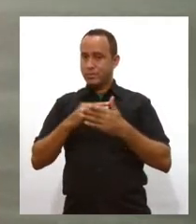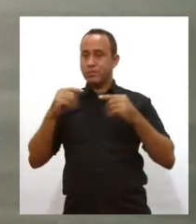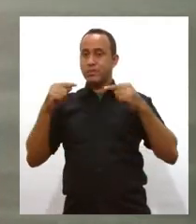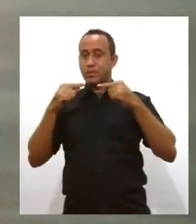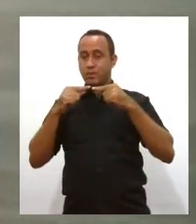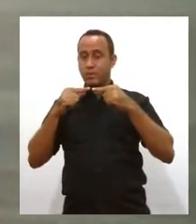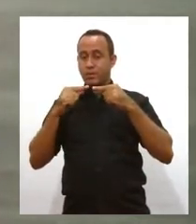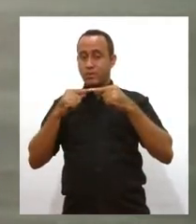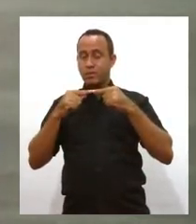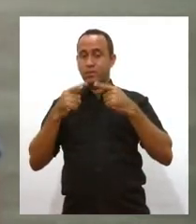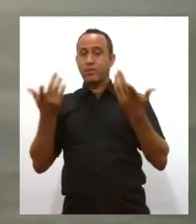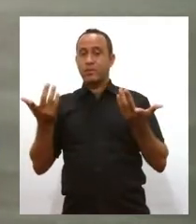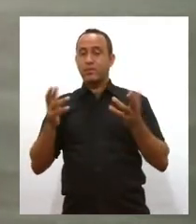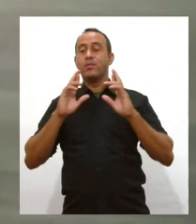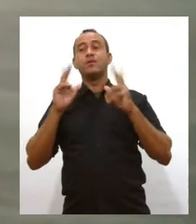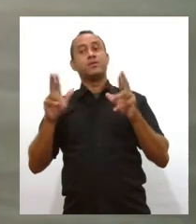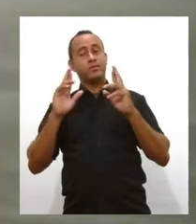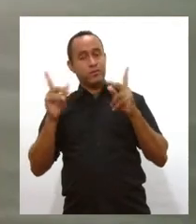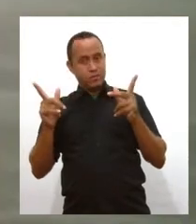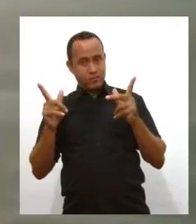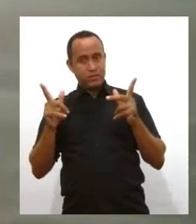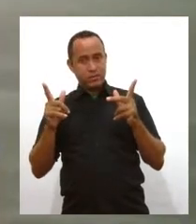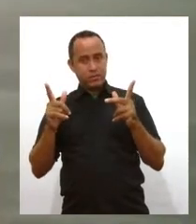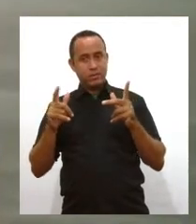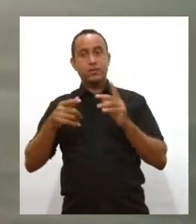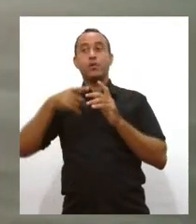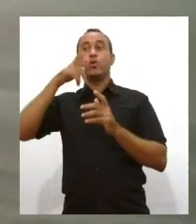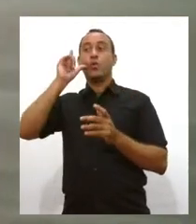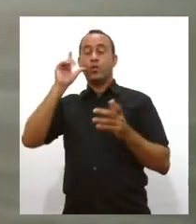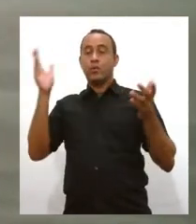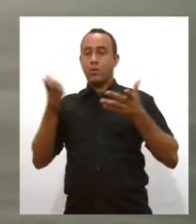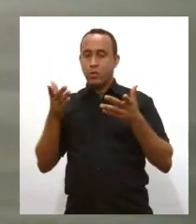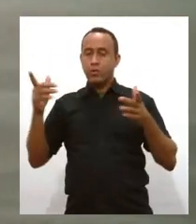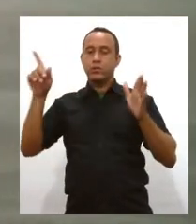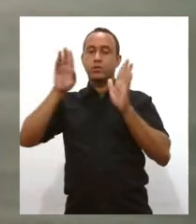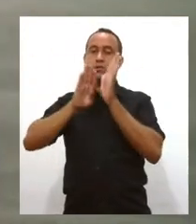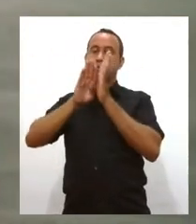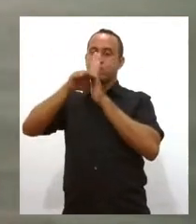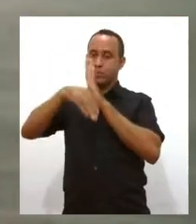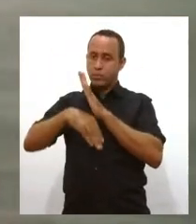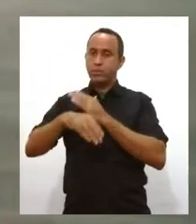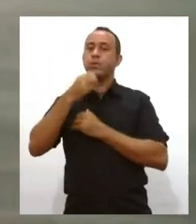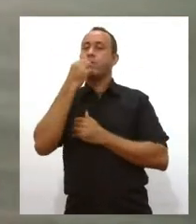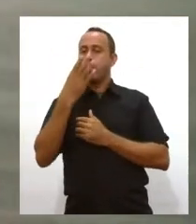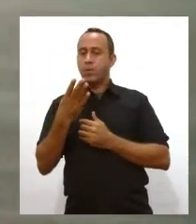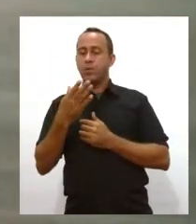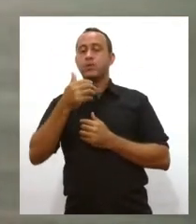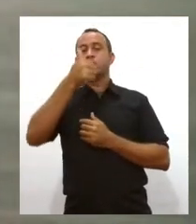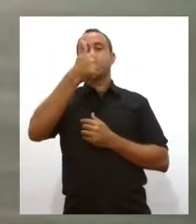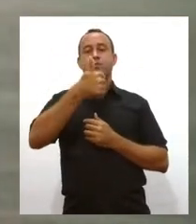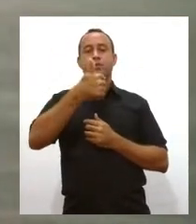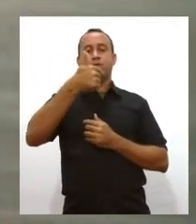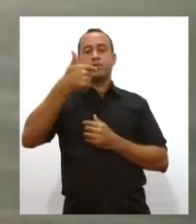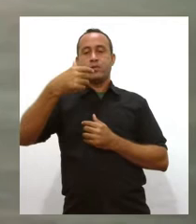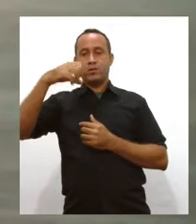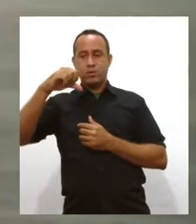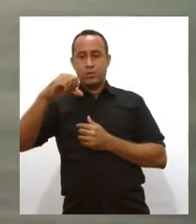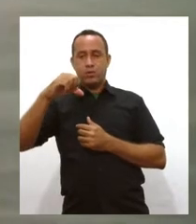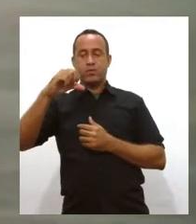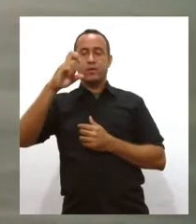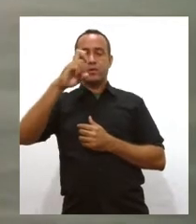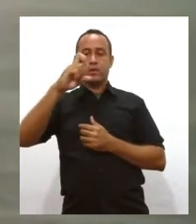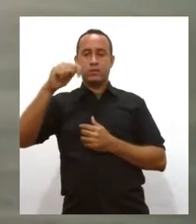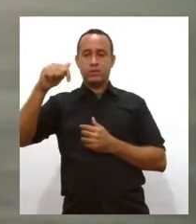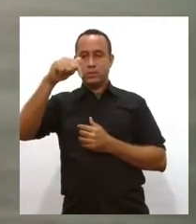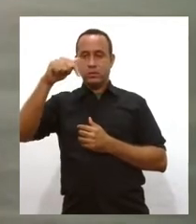já é uma diferença, né? De ontem pra hoje, 214 é uma diferença boa. No total, já são 129.575